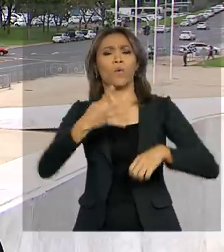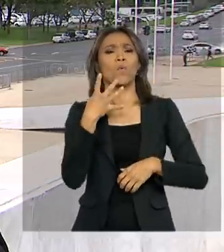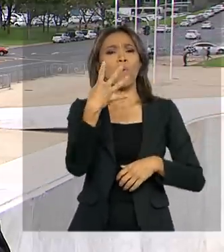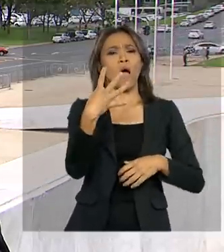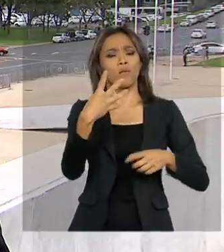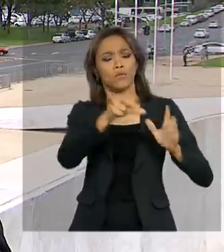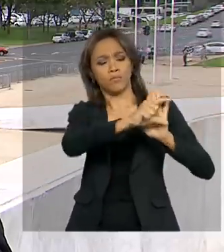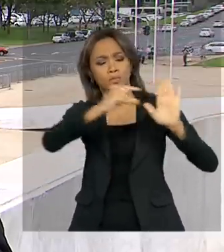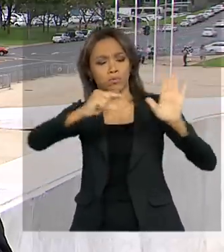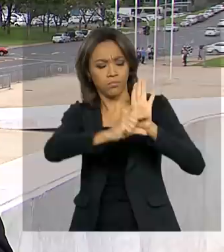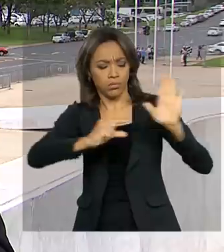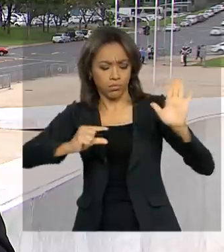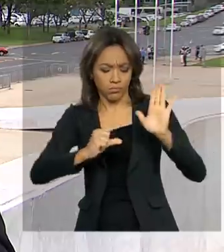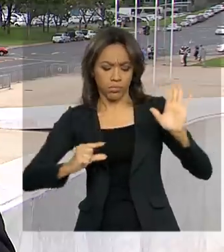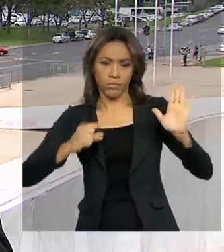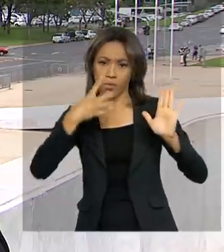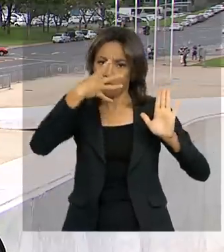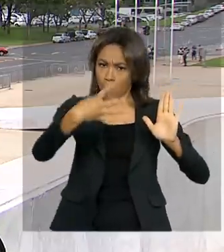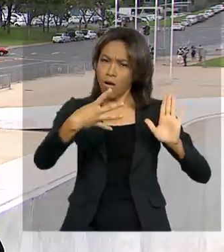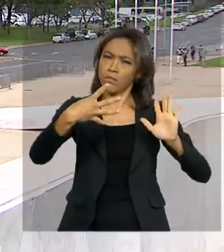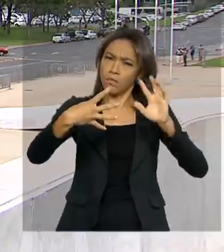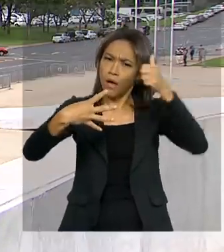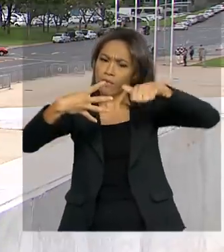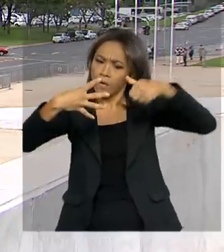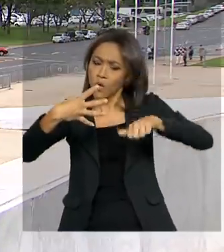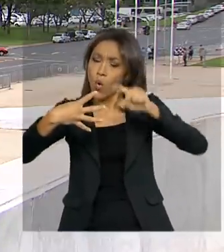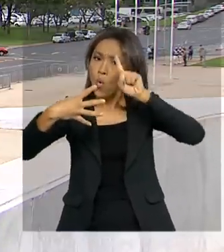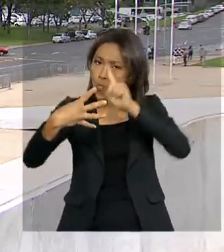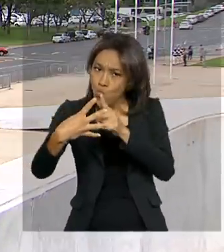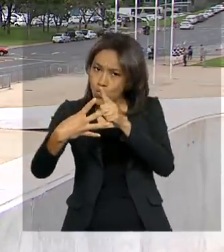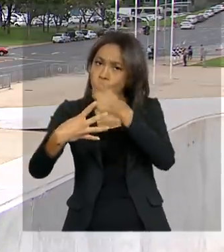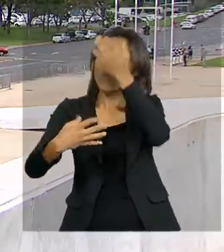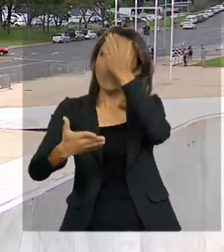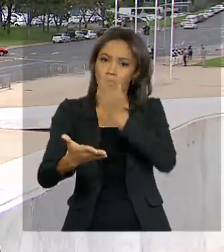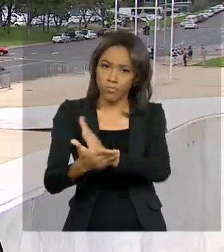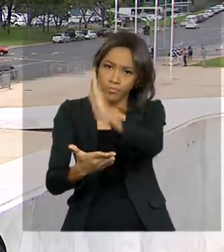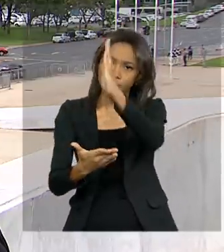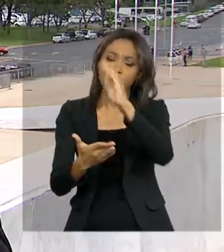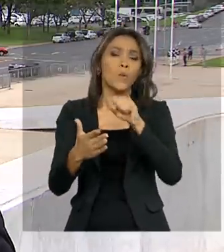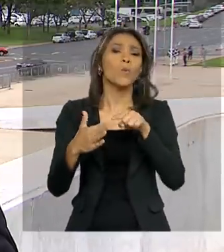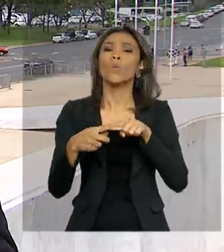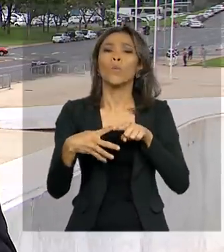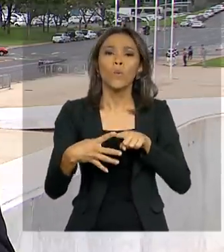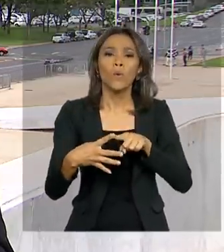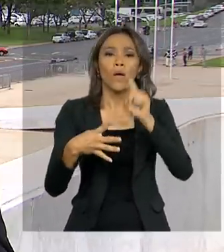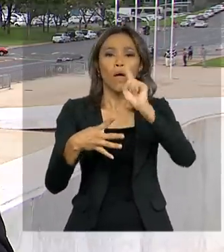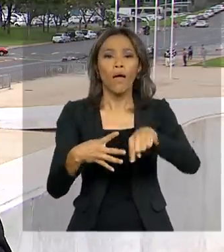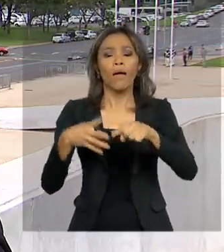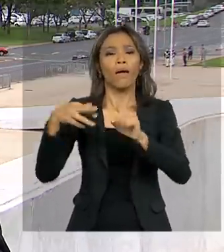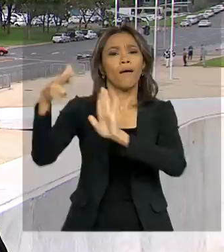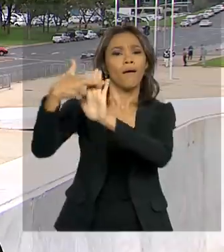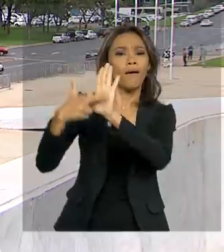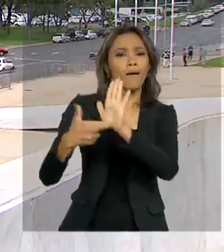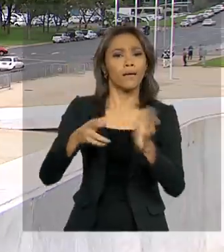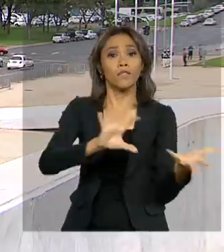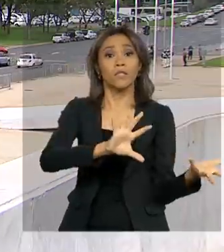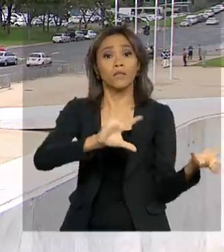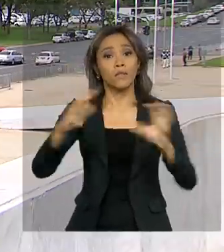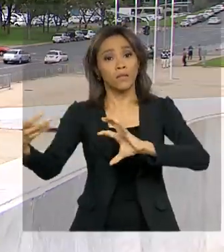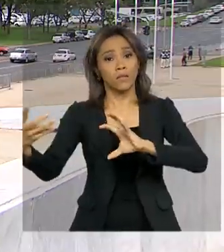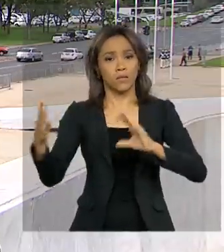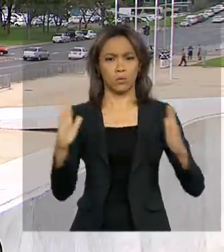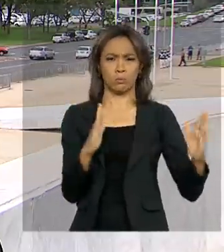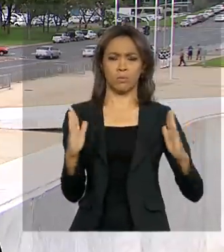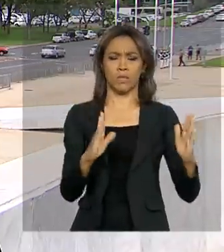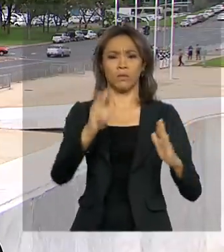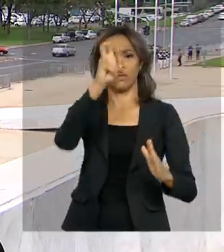pendentes do primeiro turno. Porém, apenas um deles foi aprovado, que é o que trata da criação de regras de transição por um período de